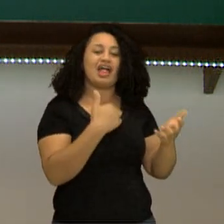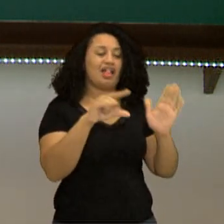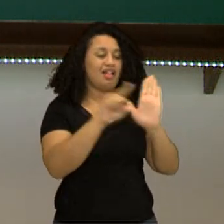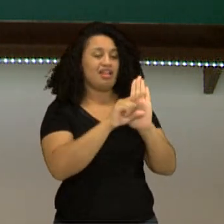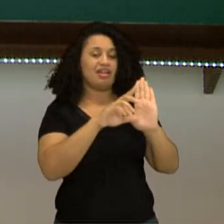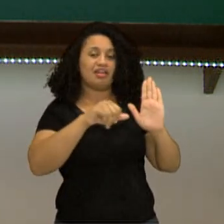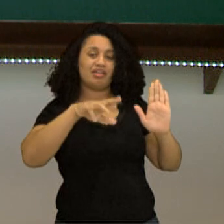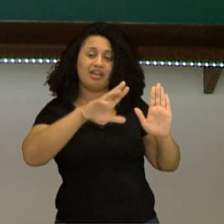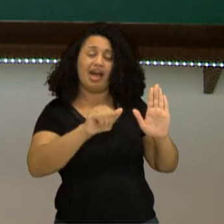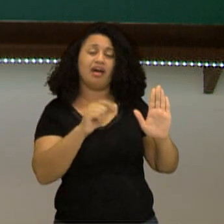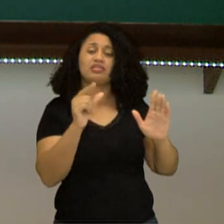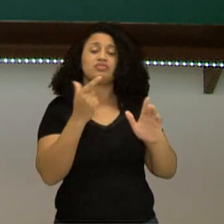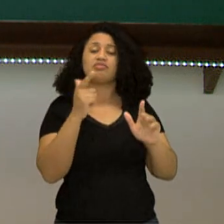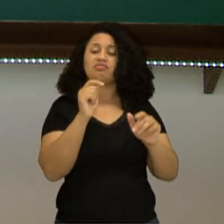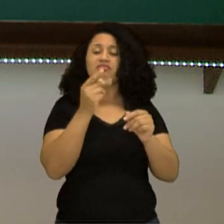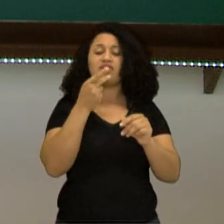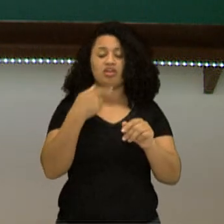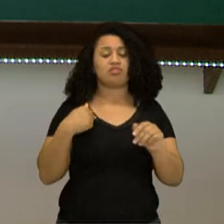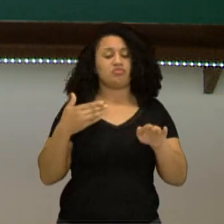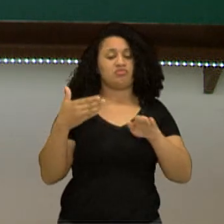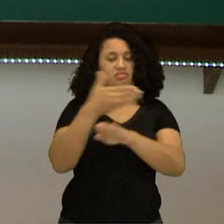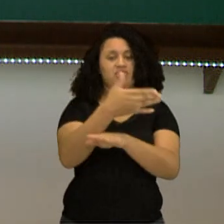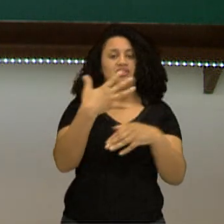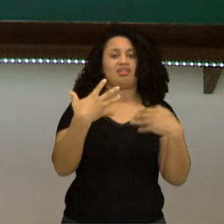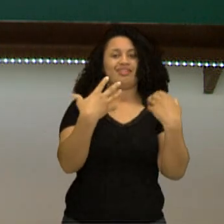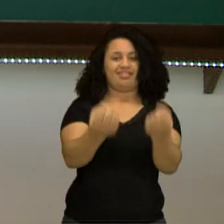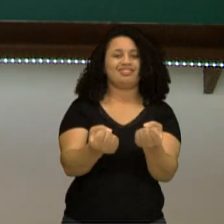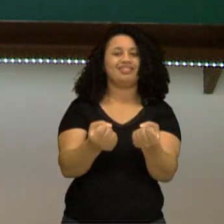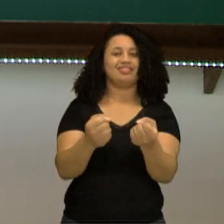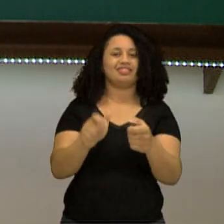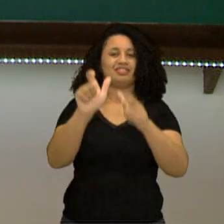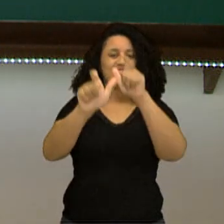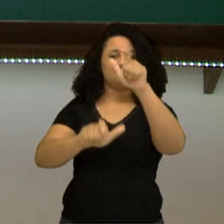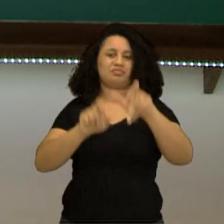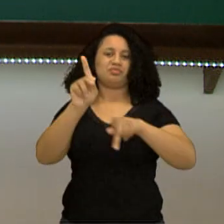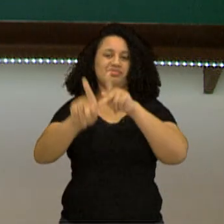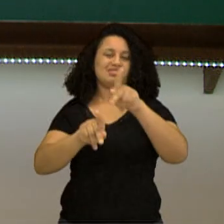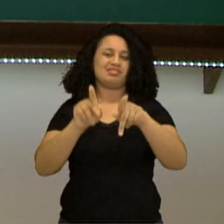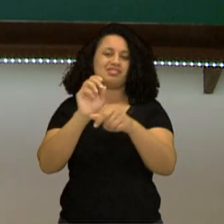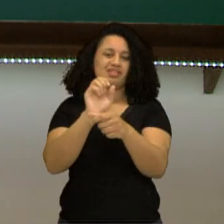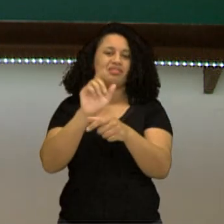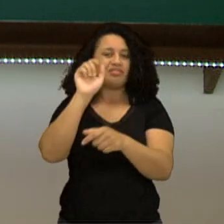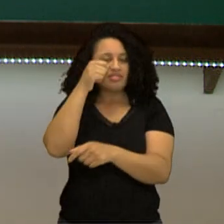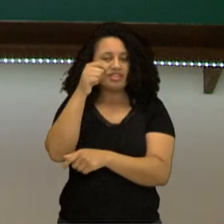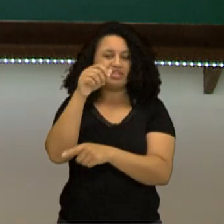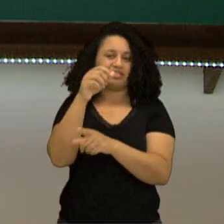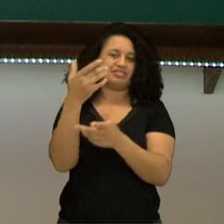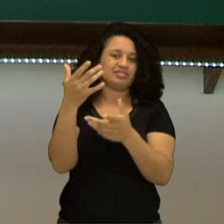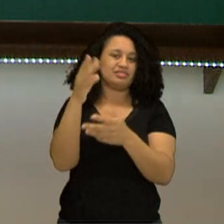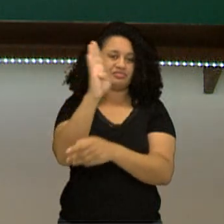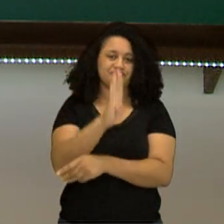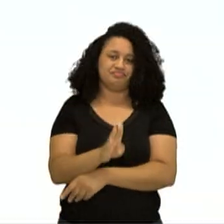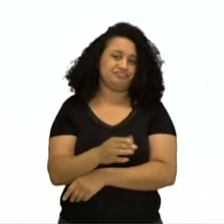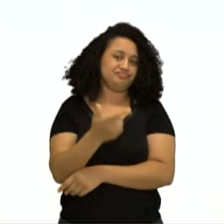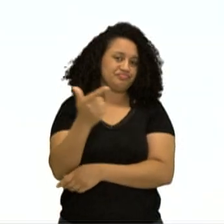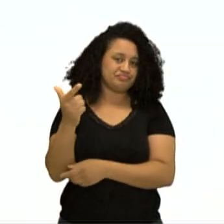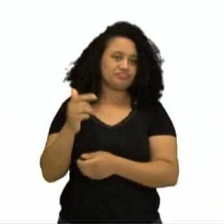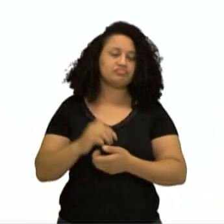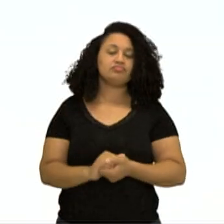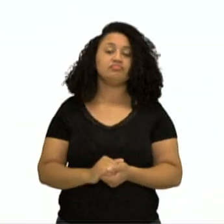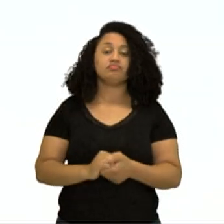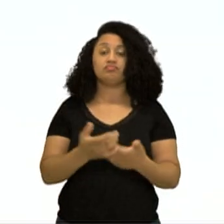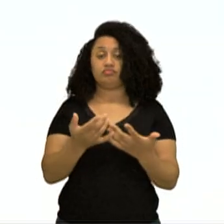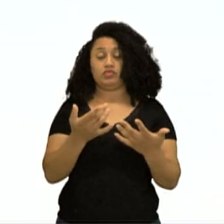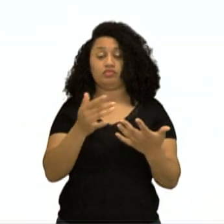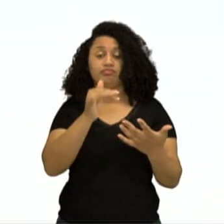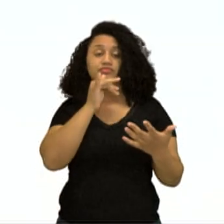essa inserção total na sociedade, porque não ofereceu os meios, as condições para que isso acontecesse. Por